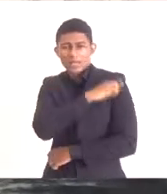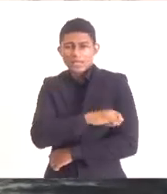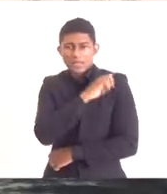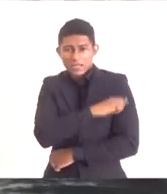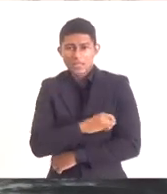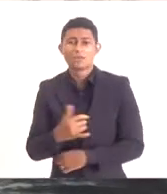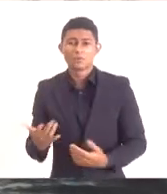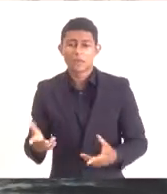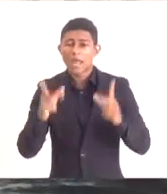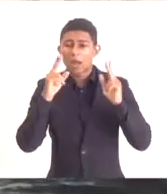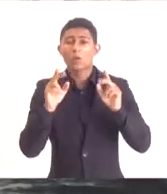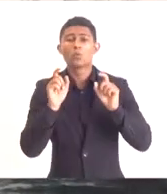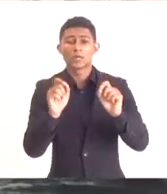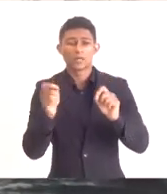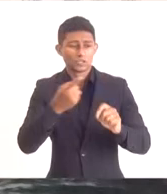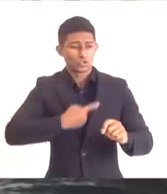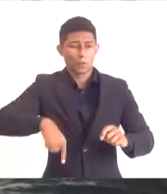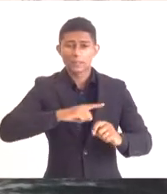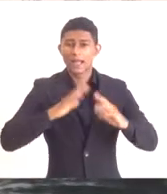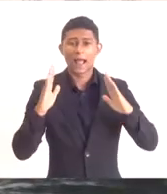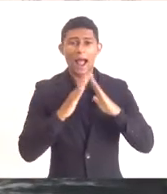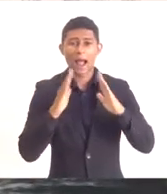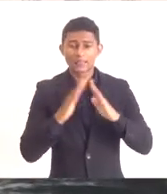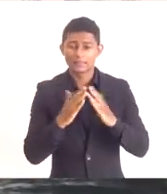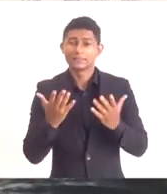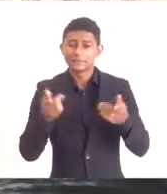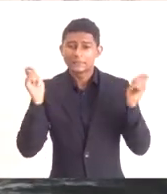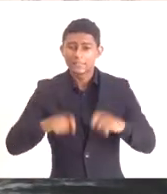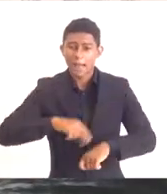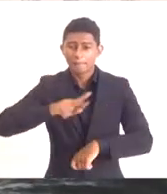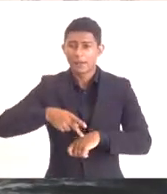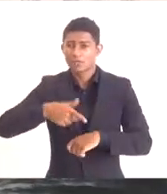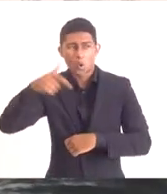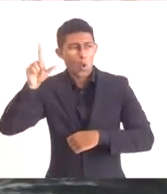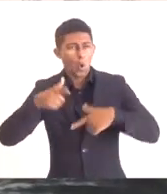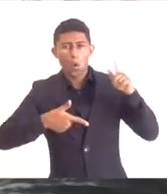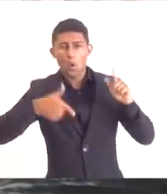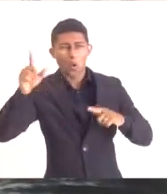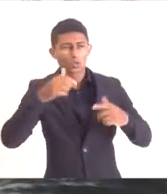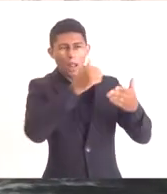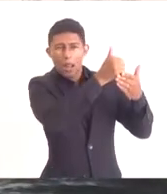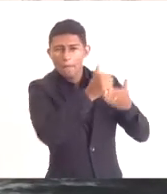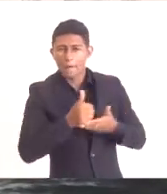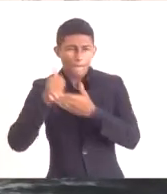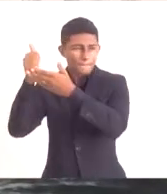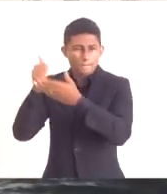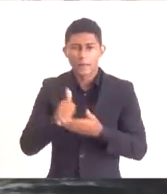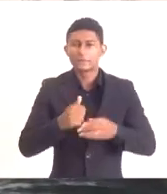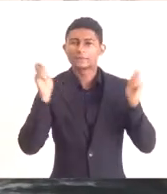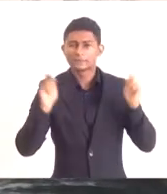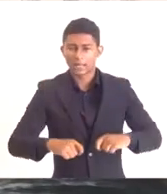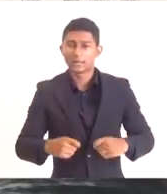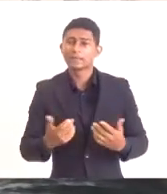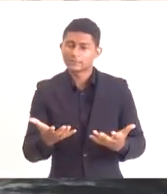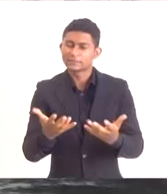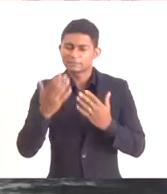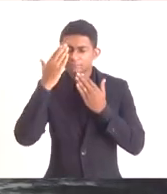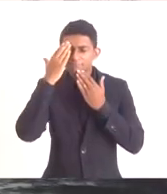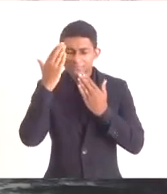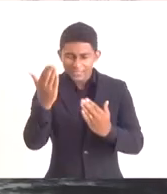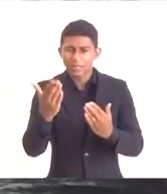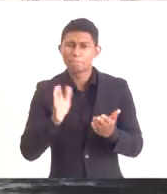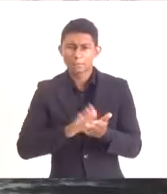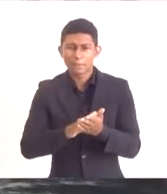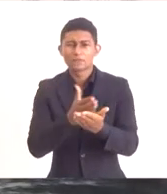nosso ativo logístico internacional, aéreo, e a gente quer participar e contribuir para esse crescimento. Obrigado. Parabéns pelo